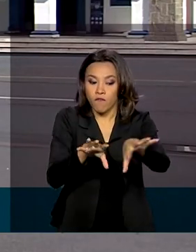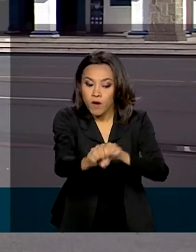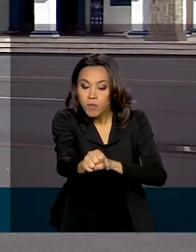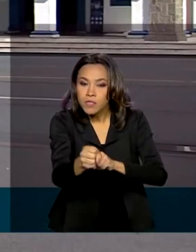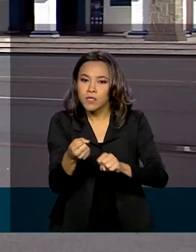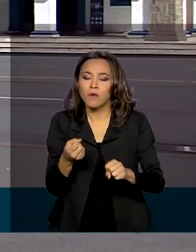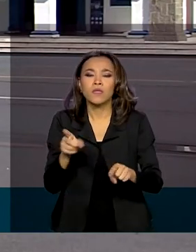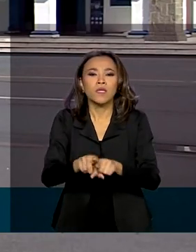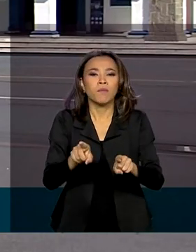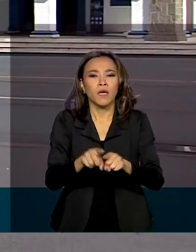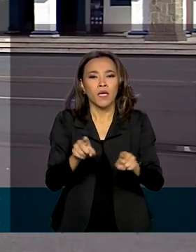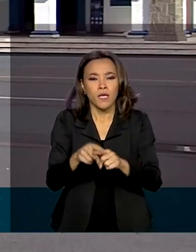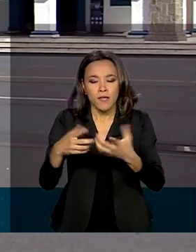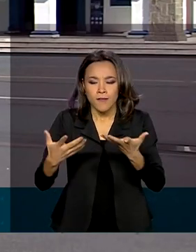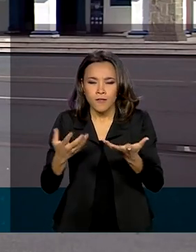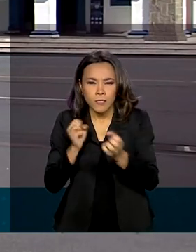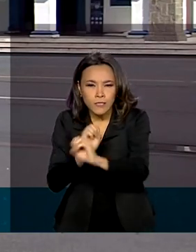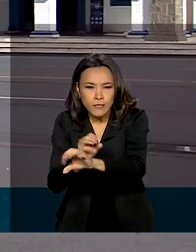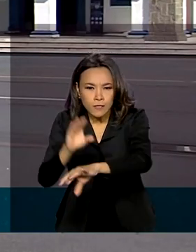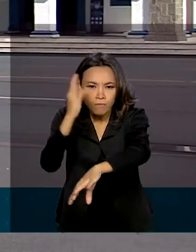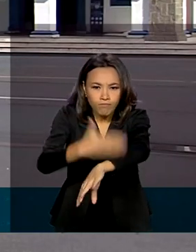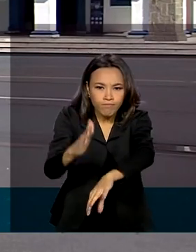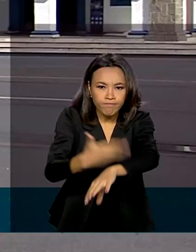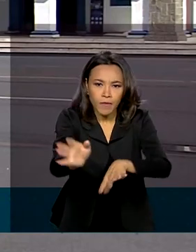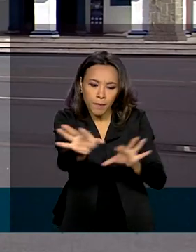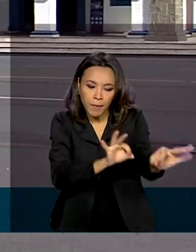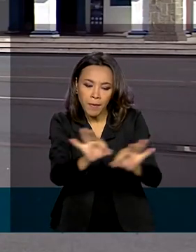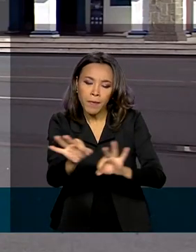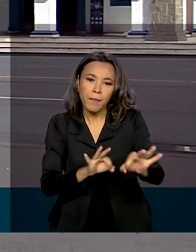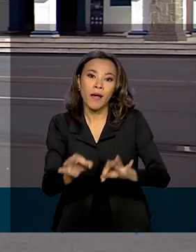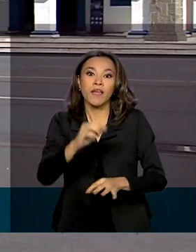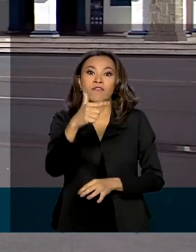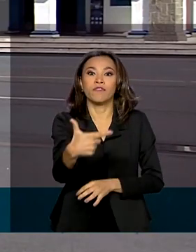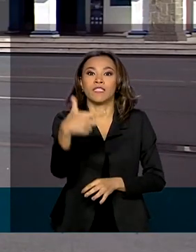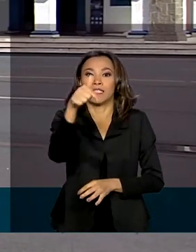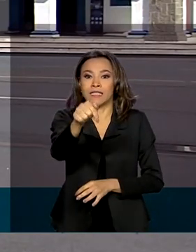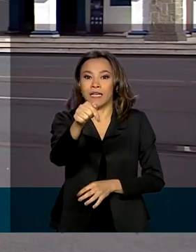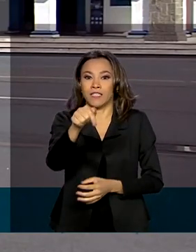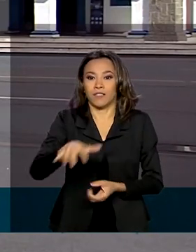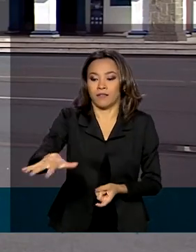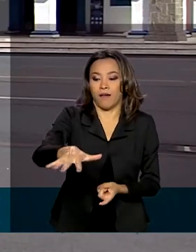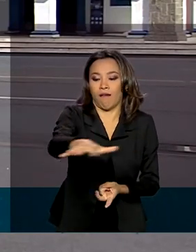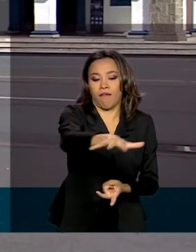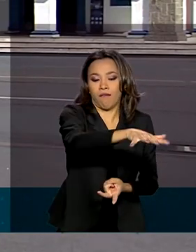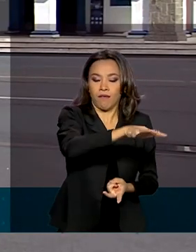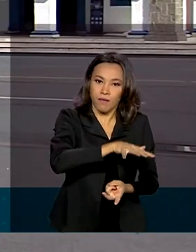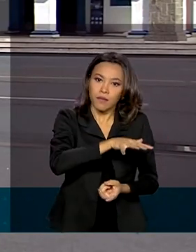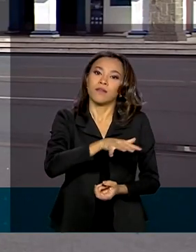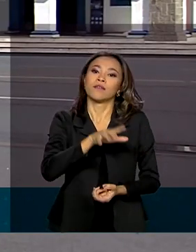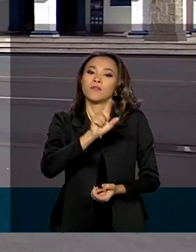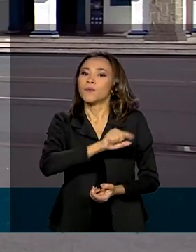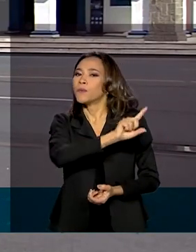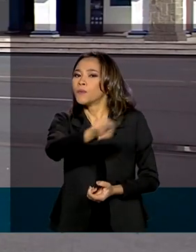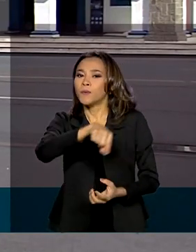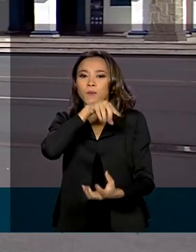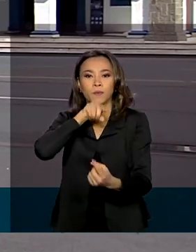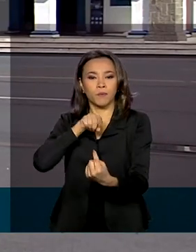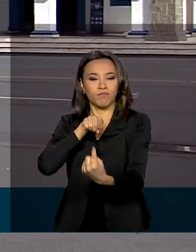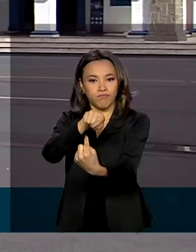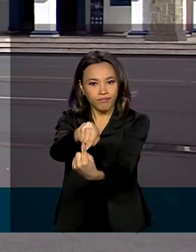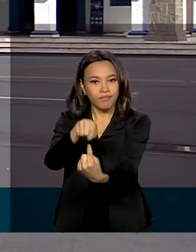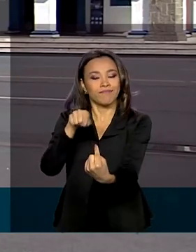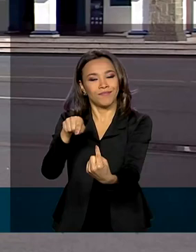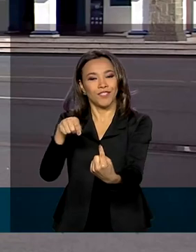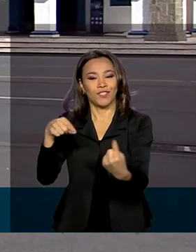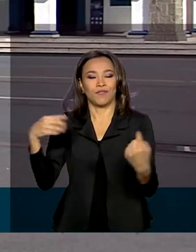aperfeiçoamento de graduados em 27 áreas profissionais diferentes para o cumprimento da missão da Força